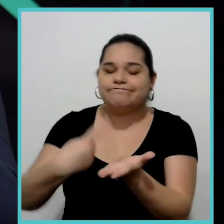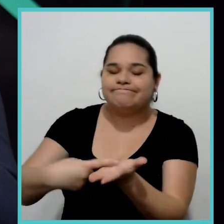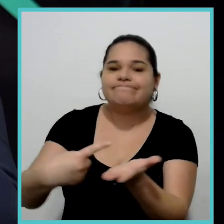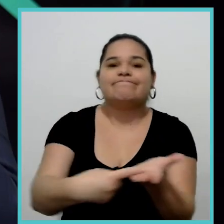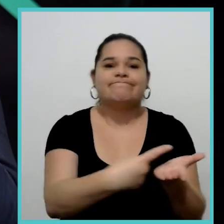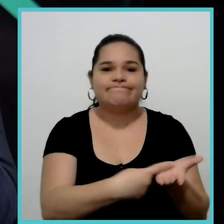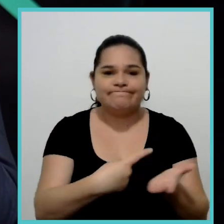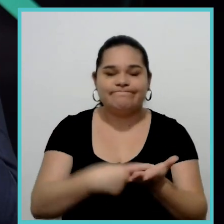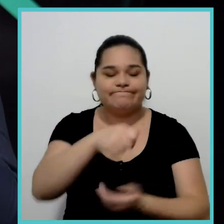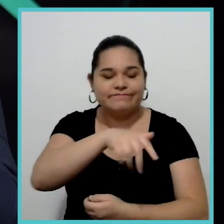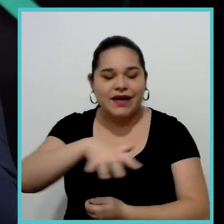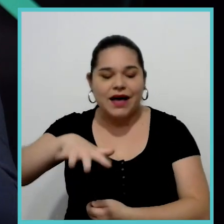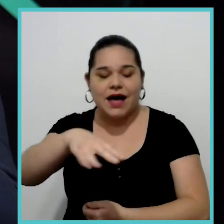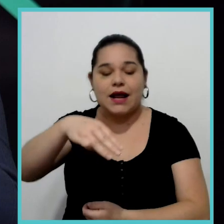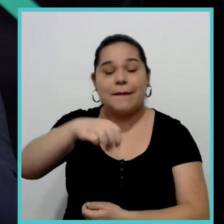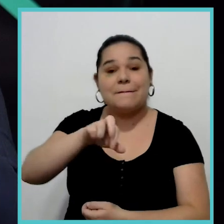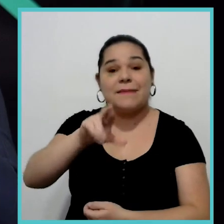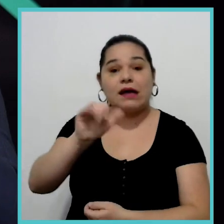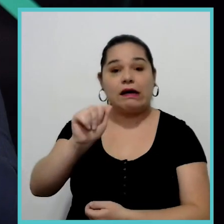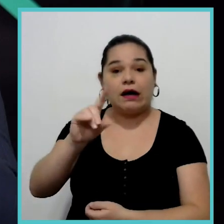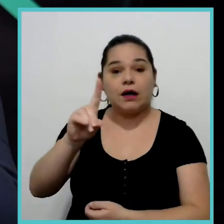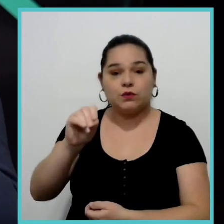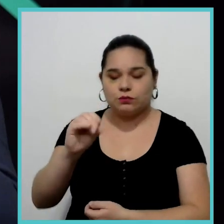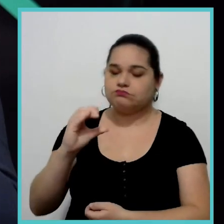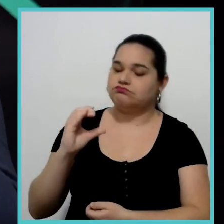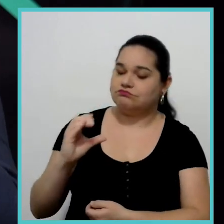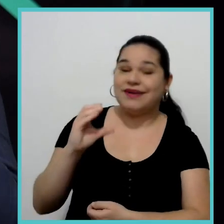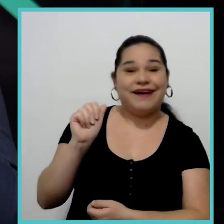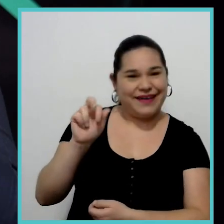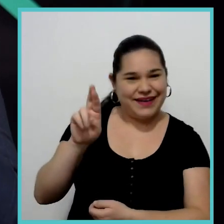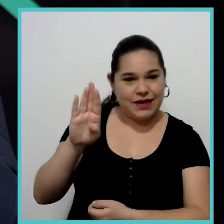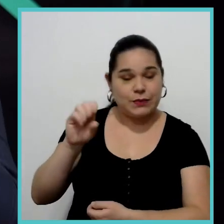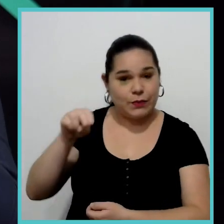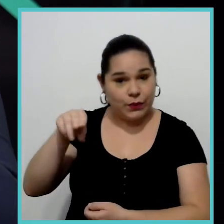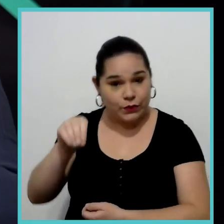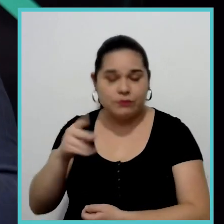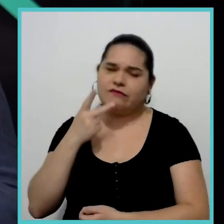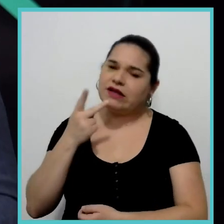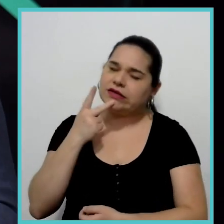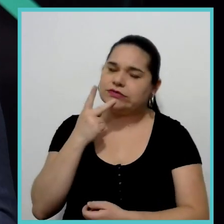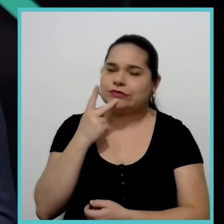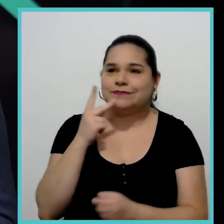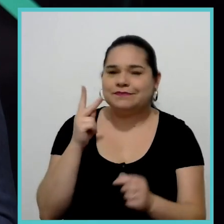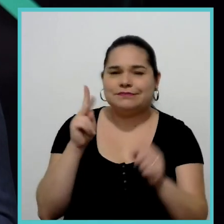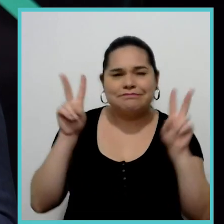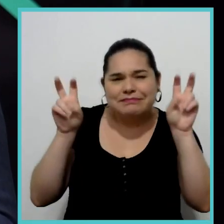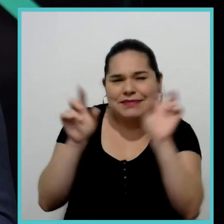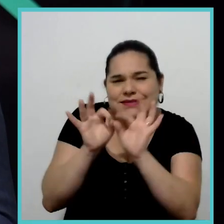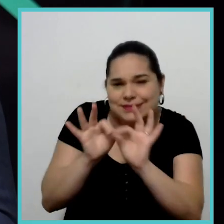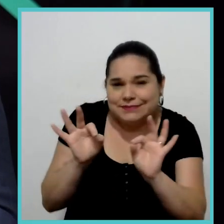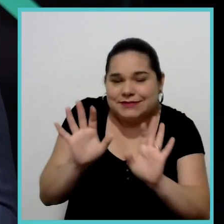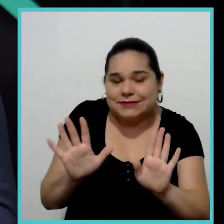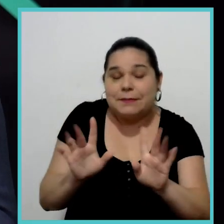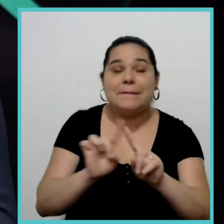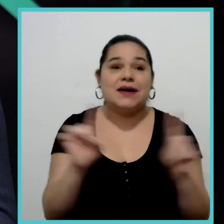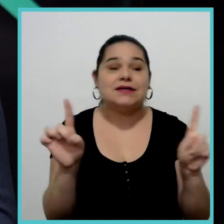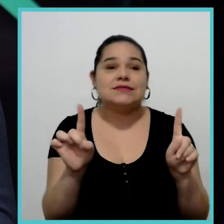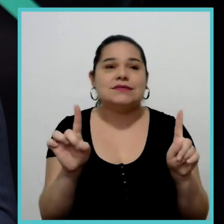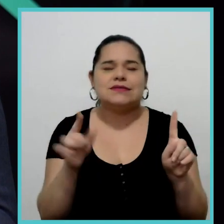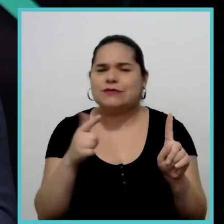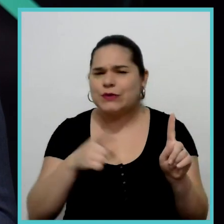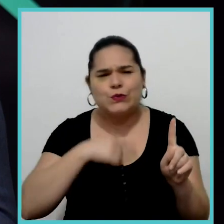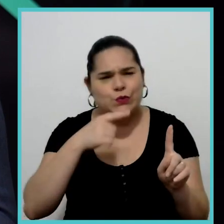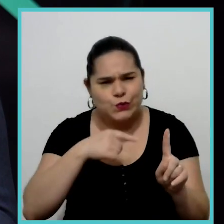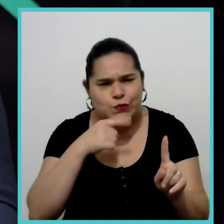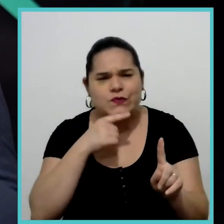acordos com relação ao mercado de carbono, por exemplo, falando em temas bastante simplificados aqui. Sem dúvida